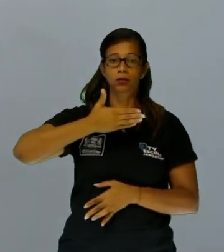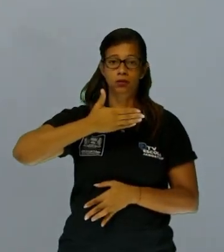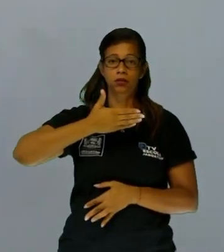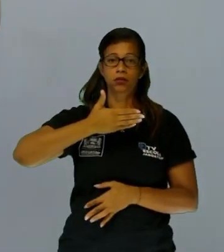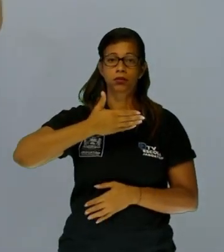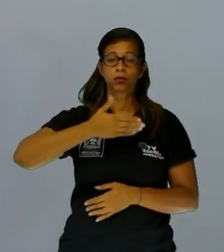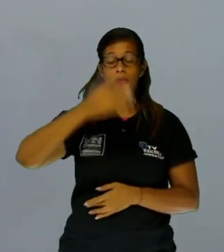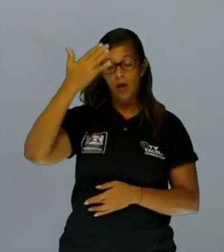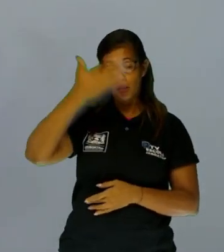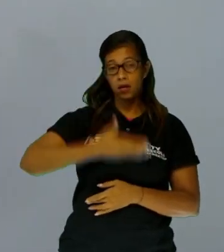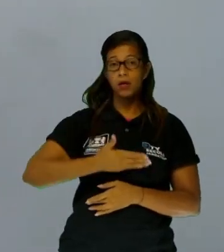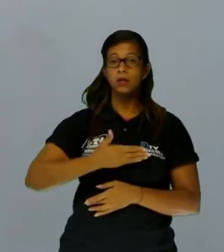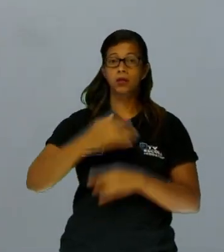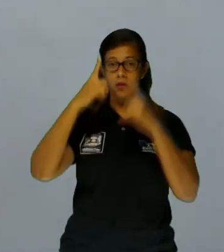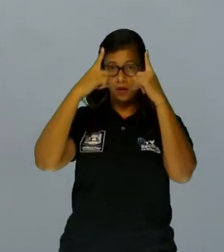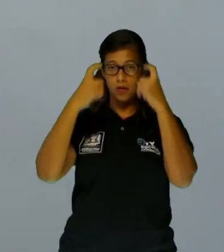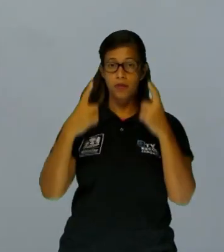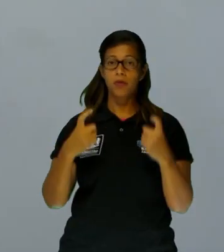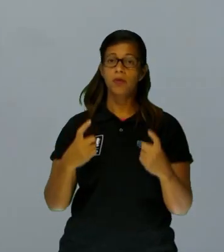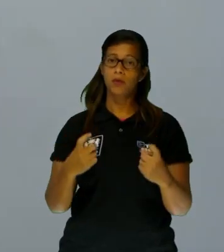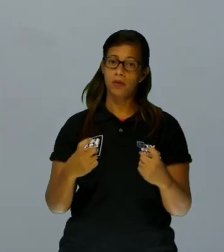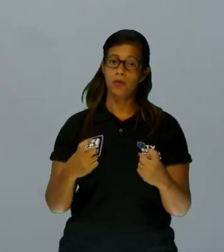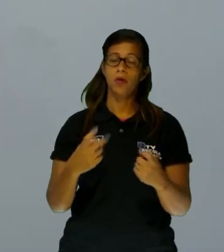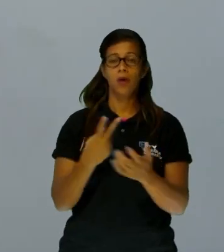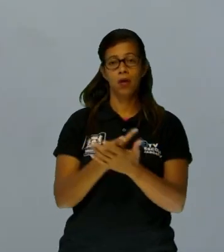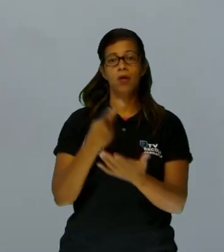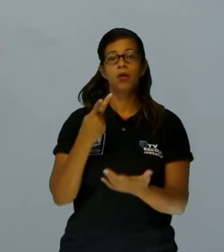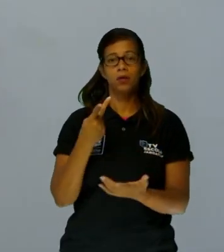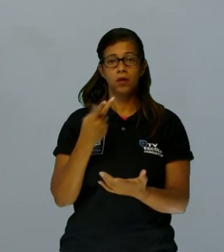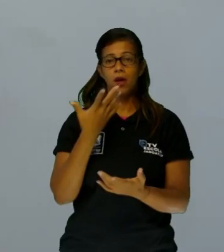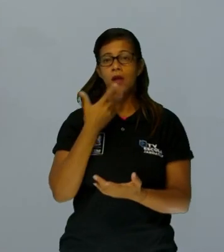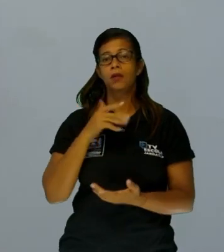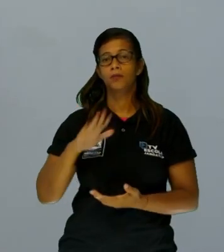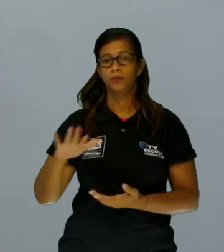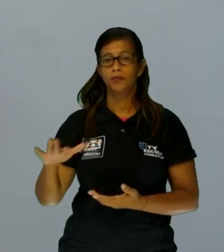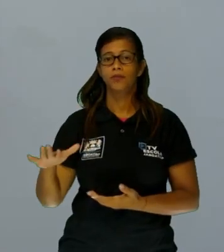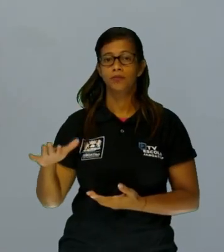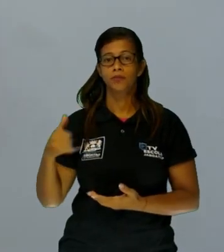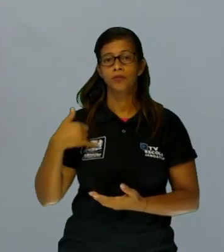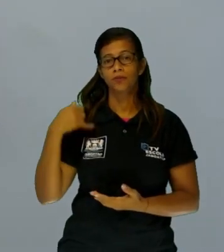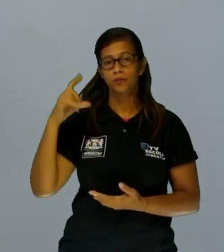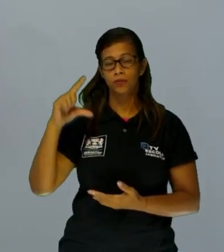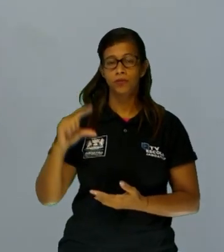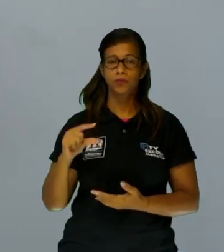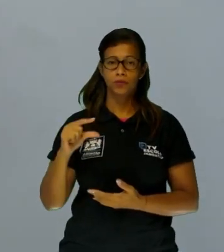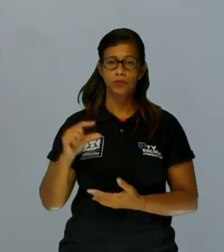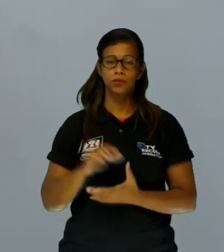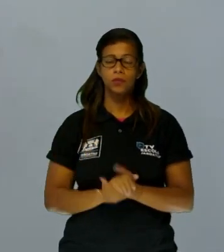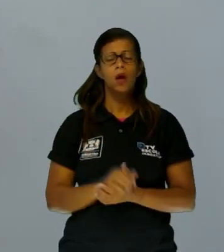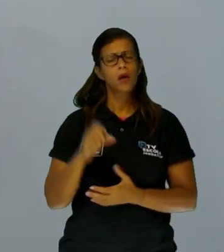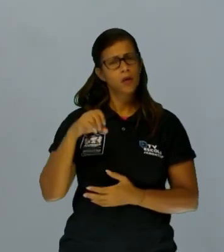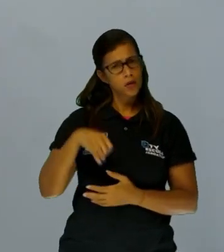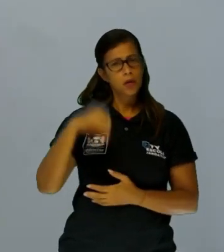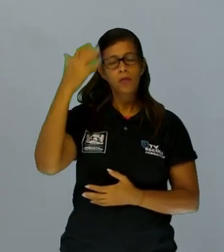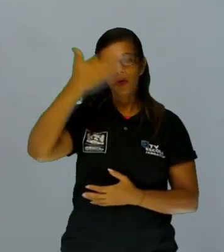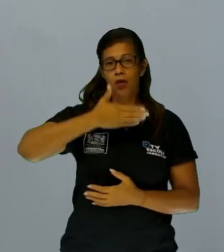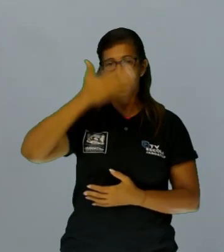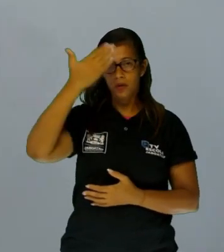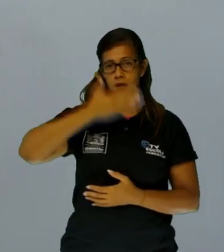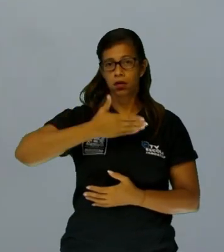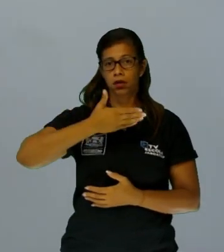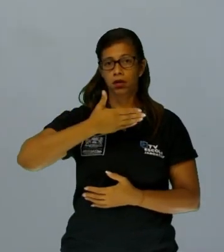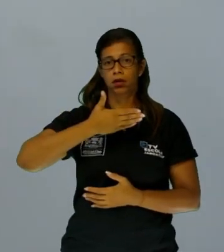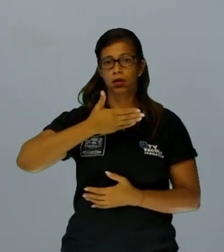cometida pelos menores. Na verdade, a venda da justiça realmente indica uma cegueira, mas é uma cegueira no sentido da própria